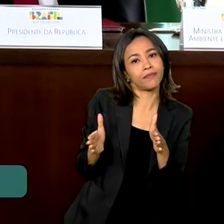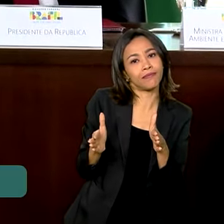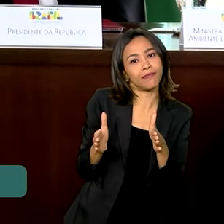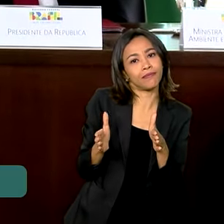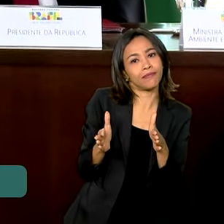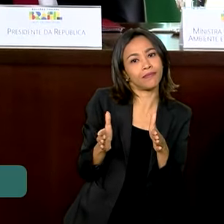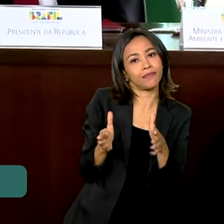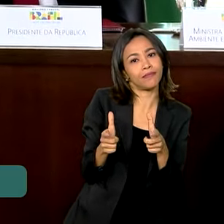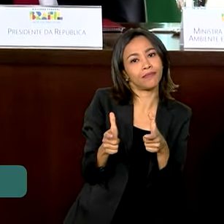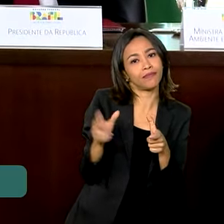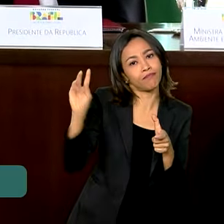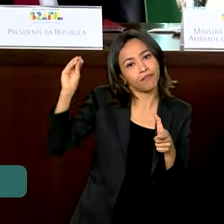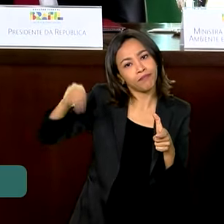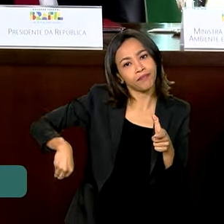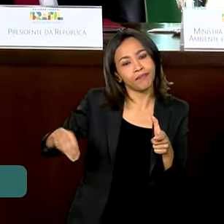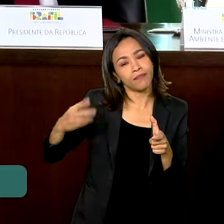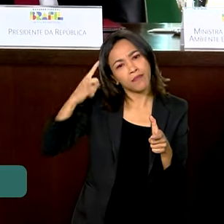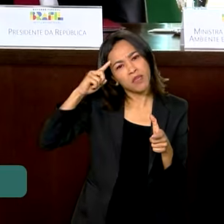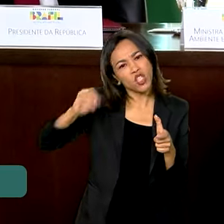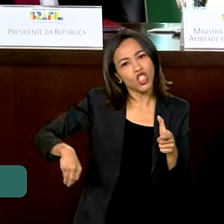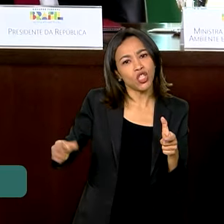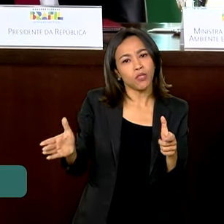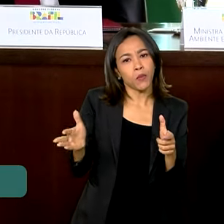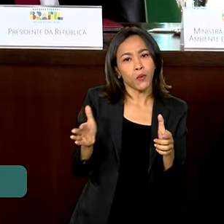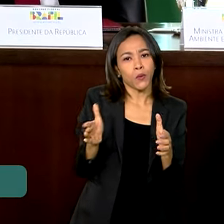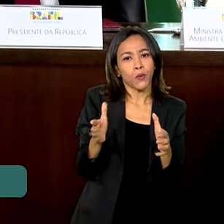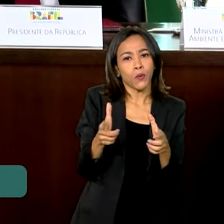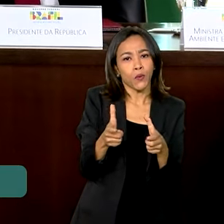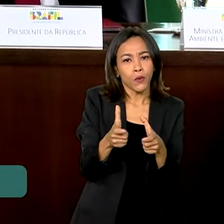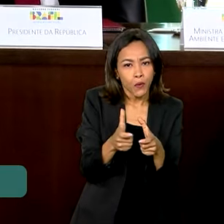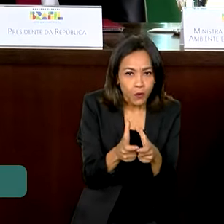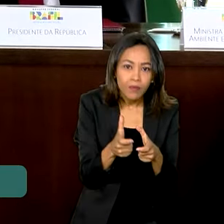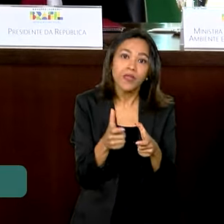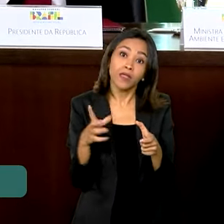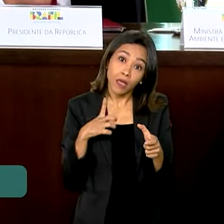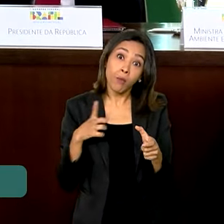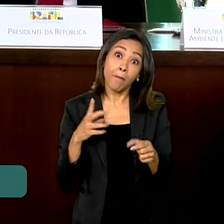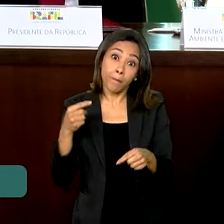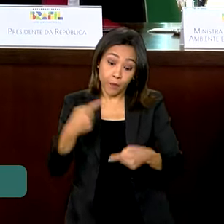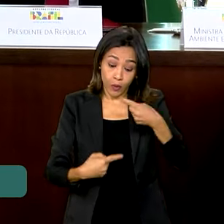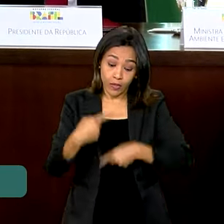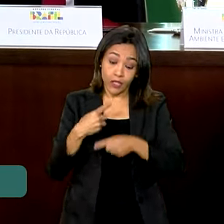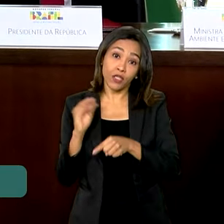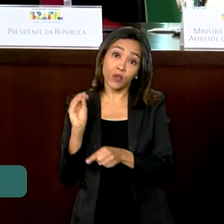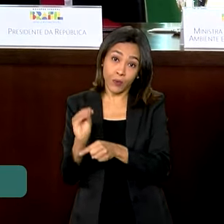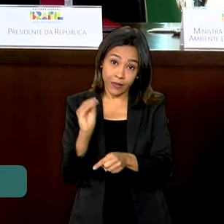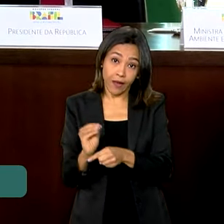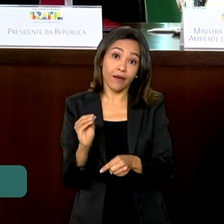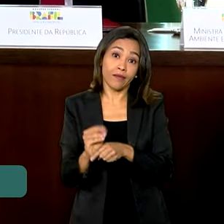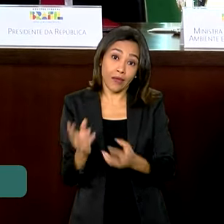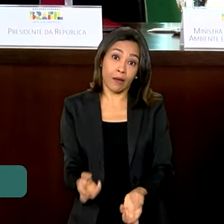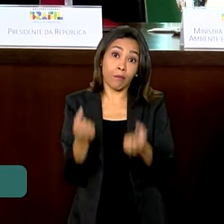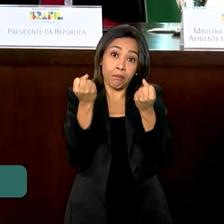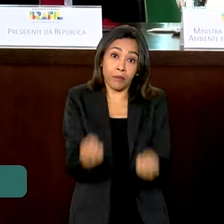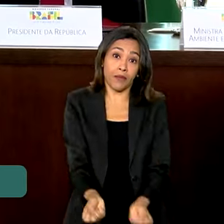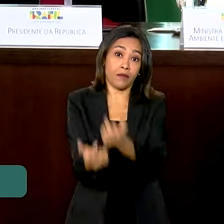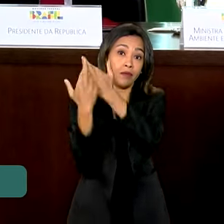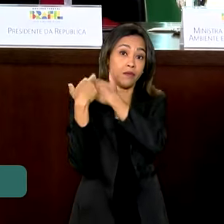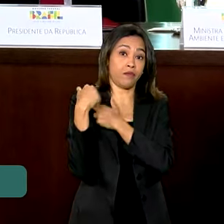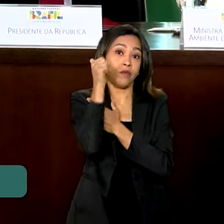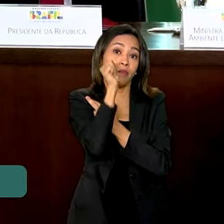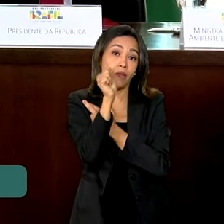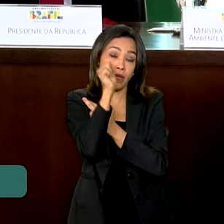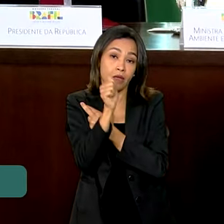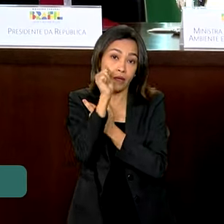as desistências e a política de cuidados que recai sobre as mulheres. Ou seja, as